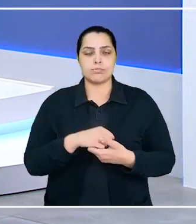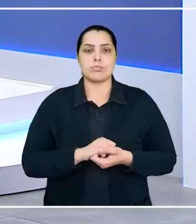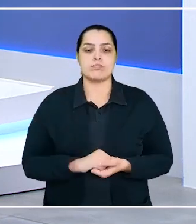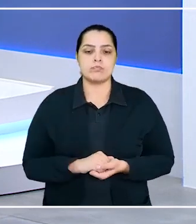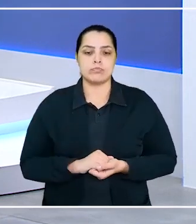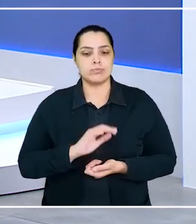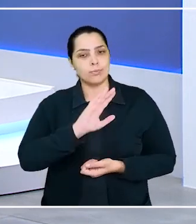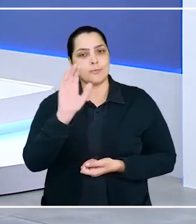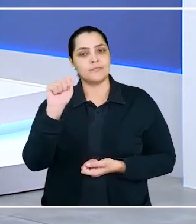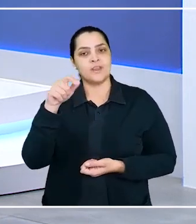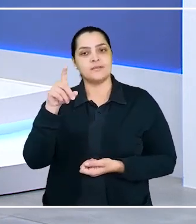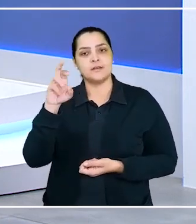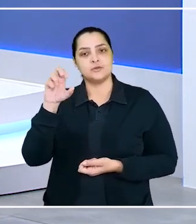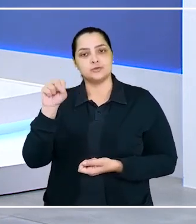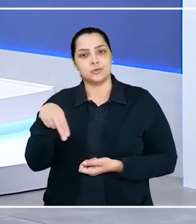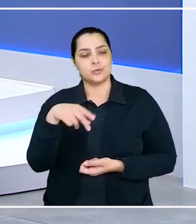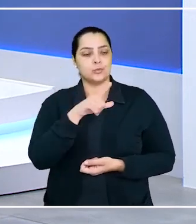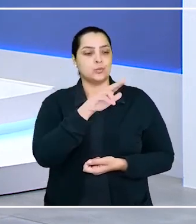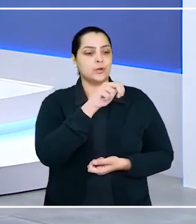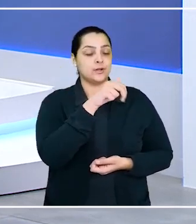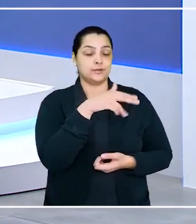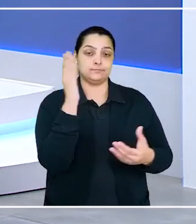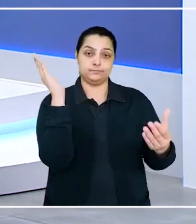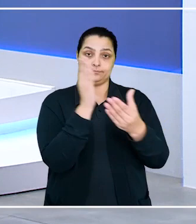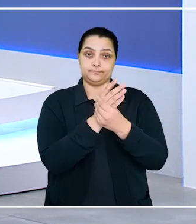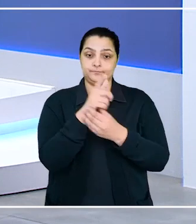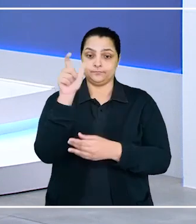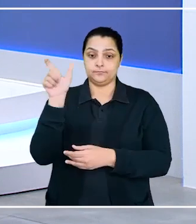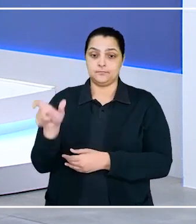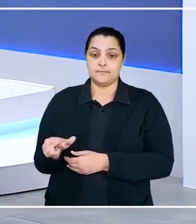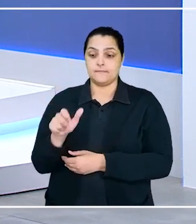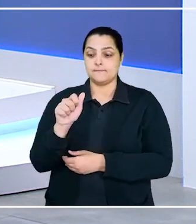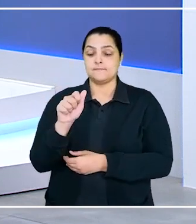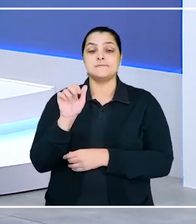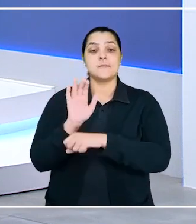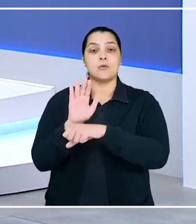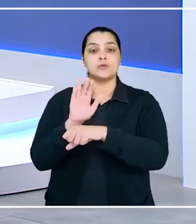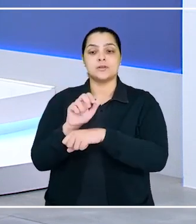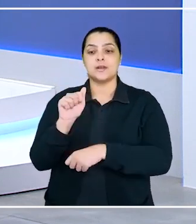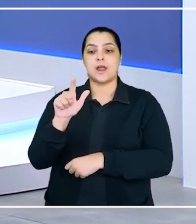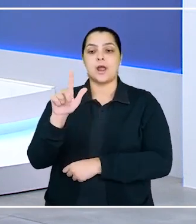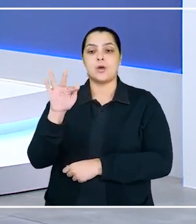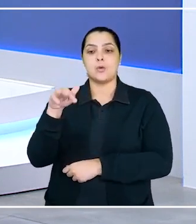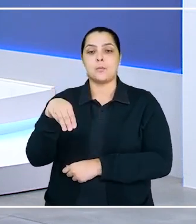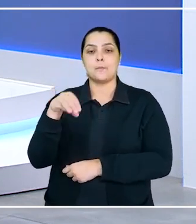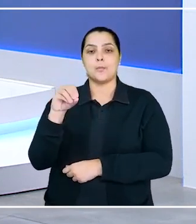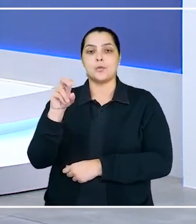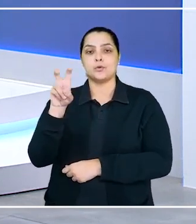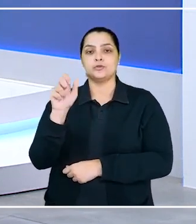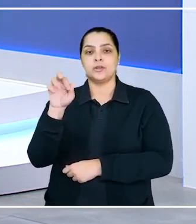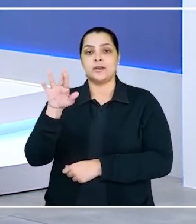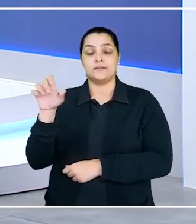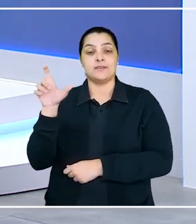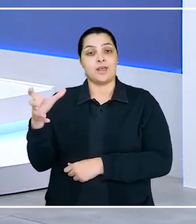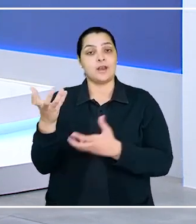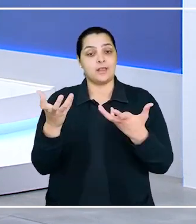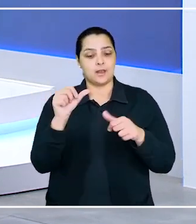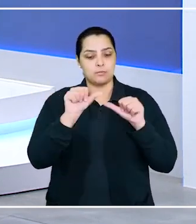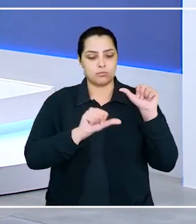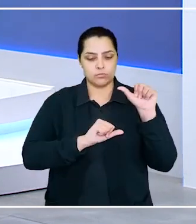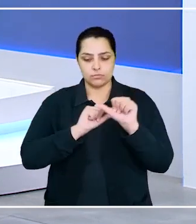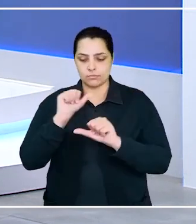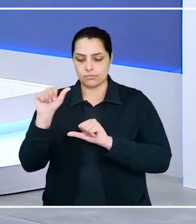Oi, Anderson. Oi, Luana. Na ação, a auxiliar de Almoxarife contou que iniciou o processo de transição de gênero